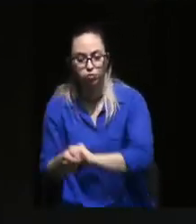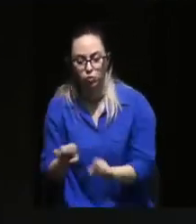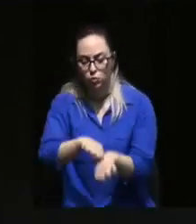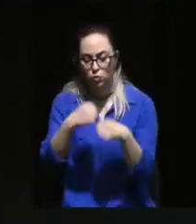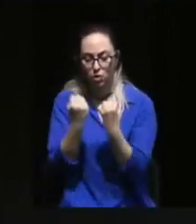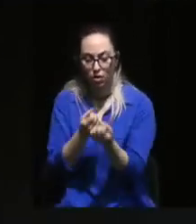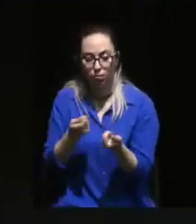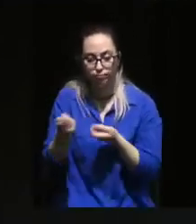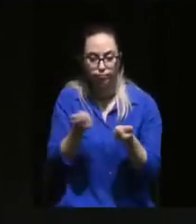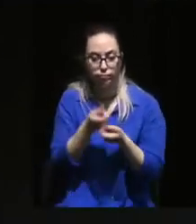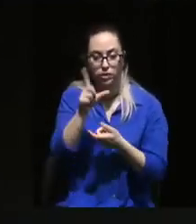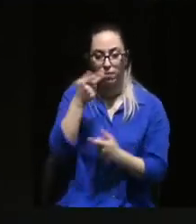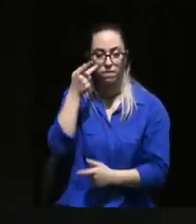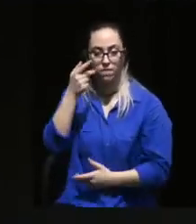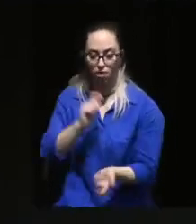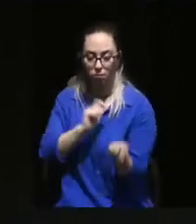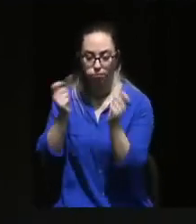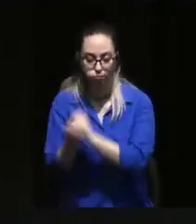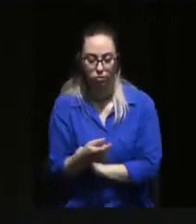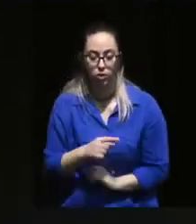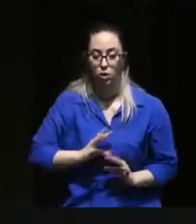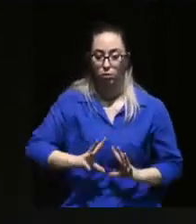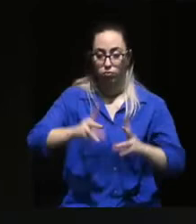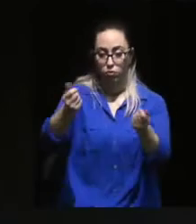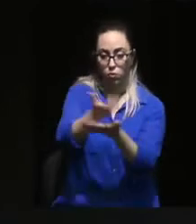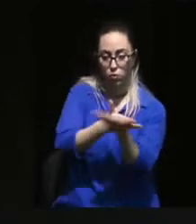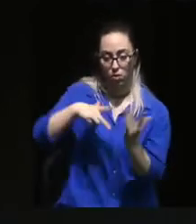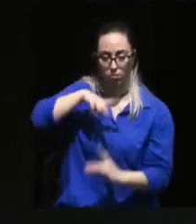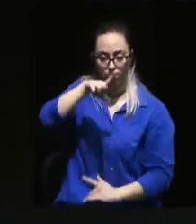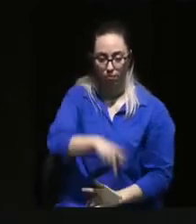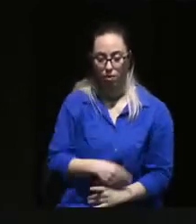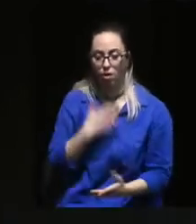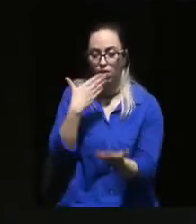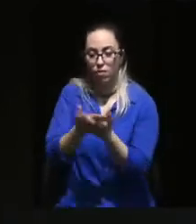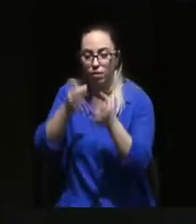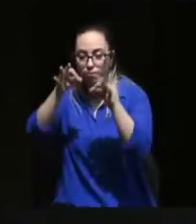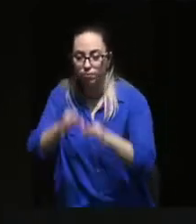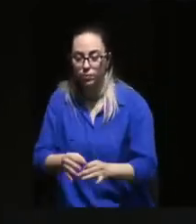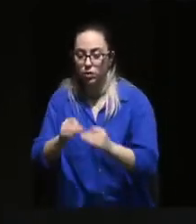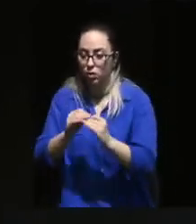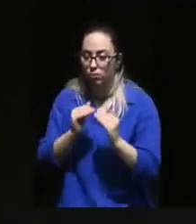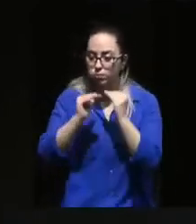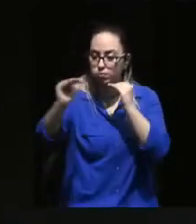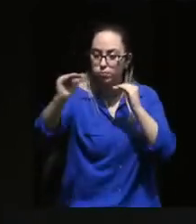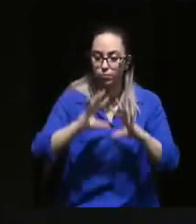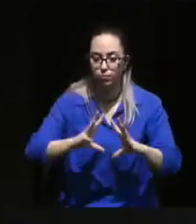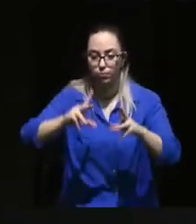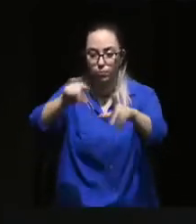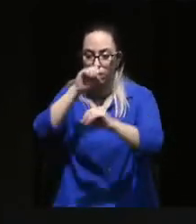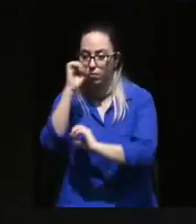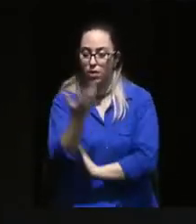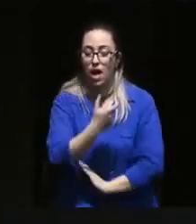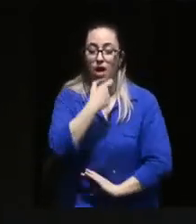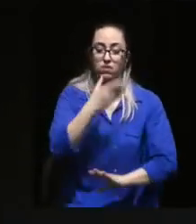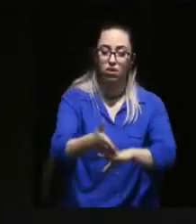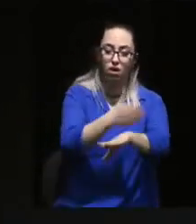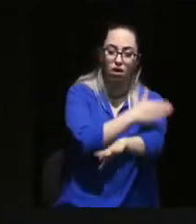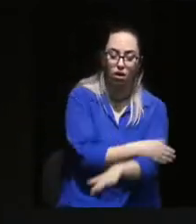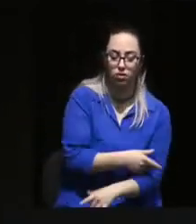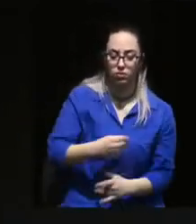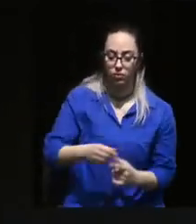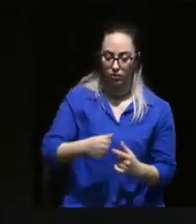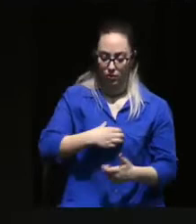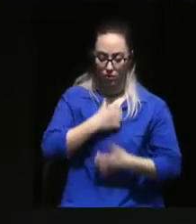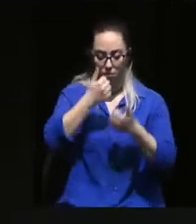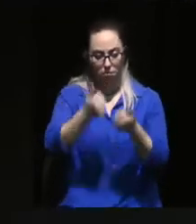organizada. O crescimento económico de um país não assegura progresso ou desenvolvimento sustentável se não tiver em conta o bem-estar, a realização,